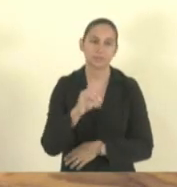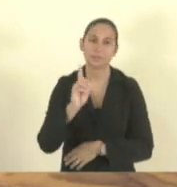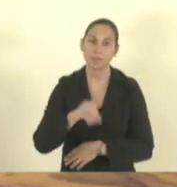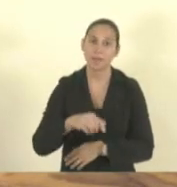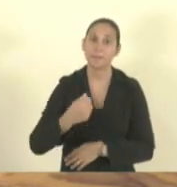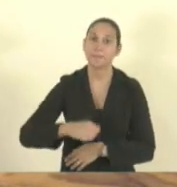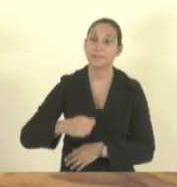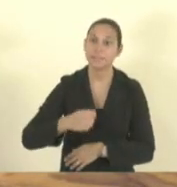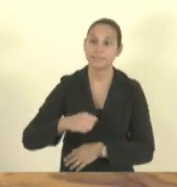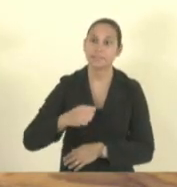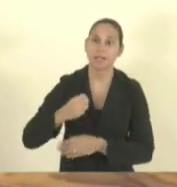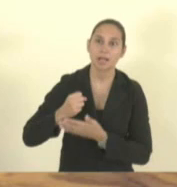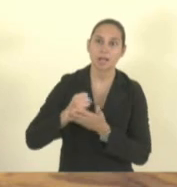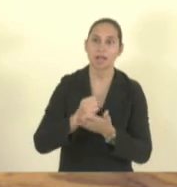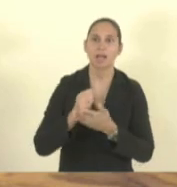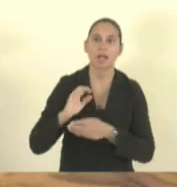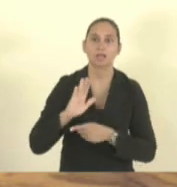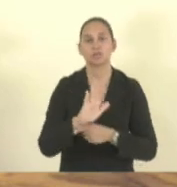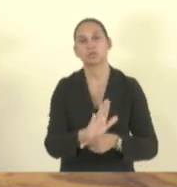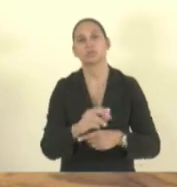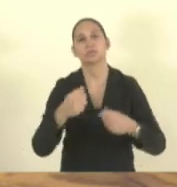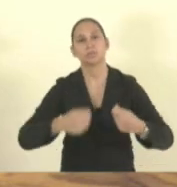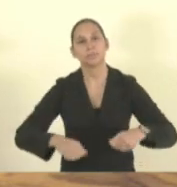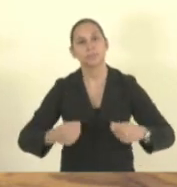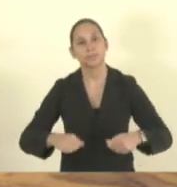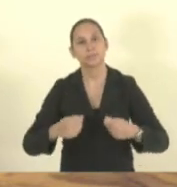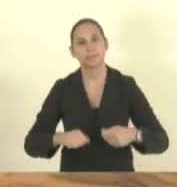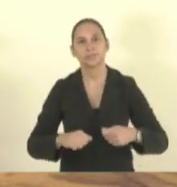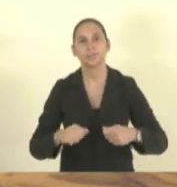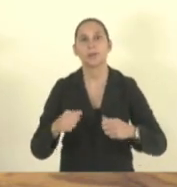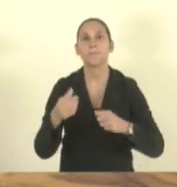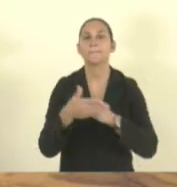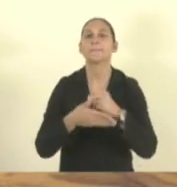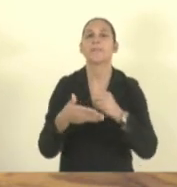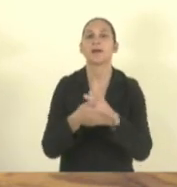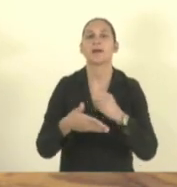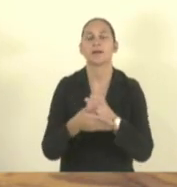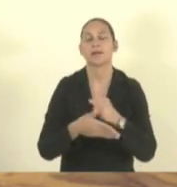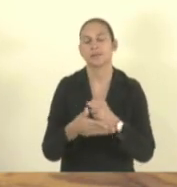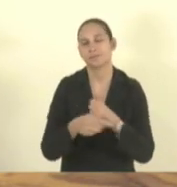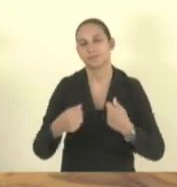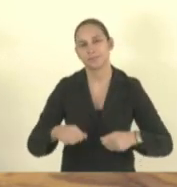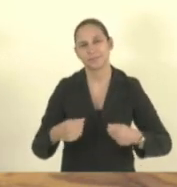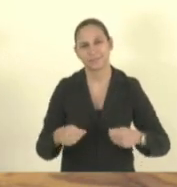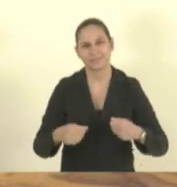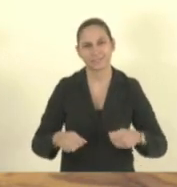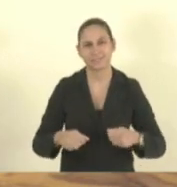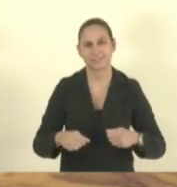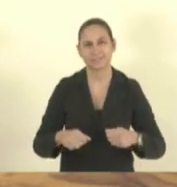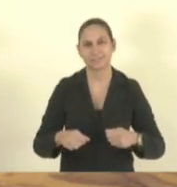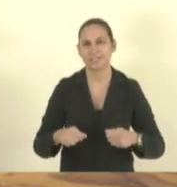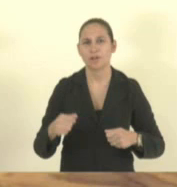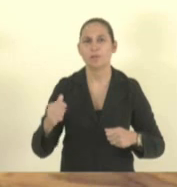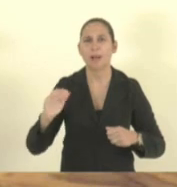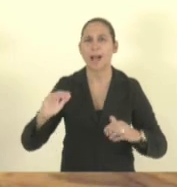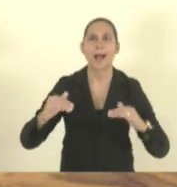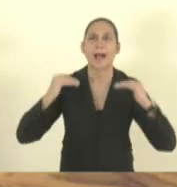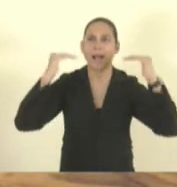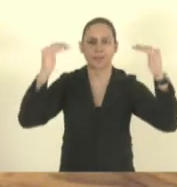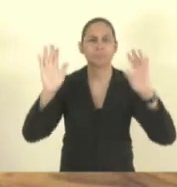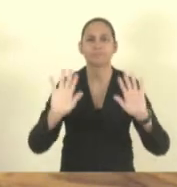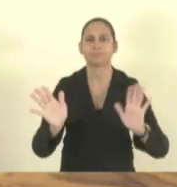eles estão aqui e eles precisam do mínimo de dignidade não quero nada mais para os autistas do estado